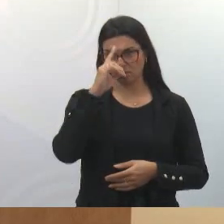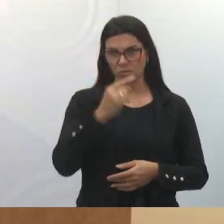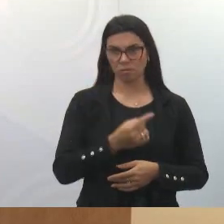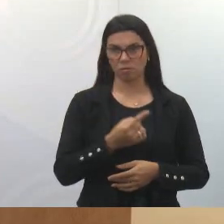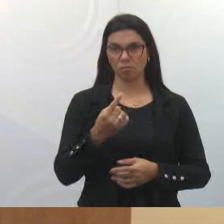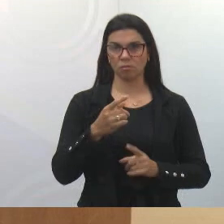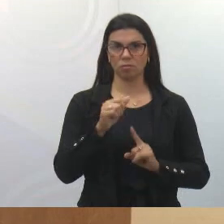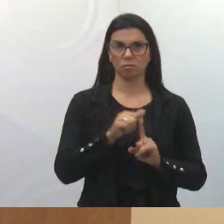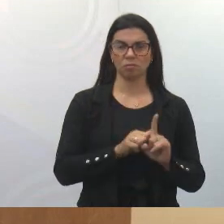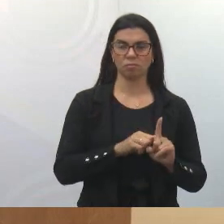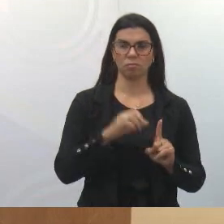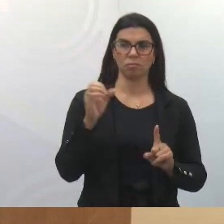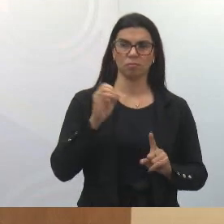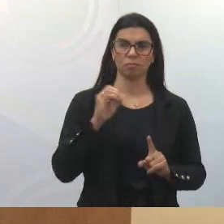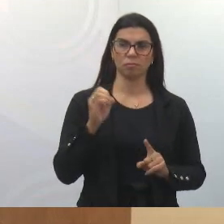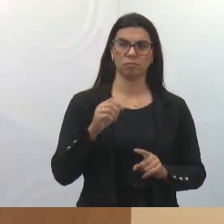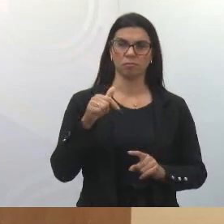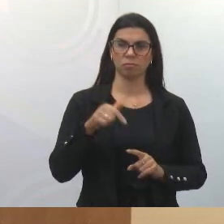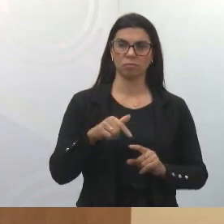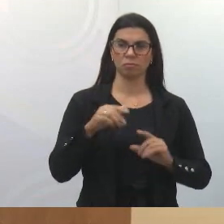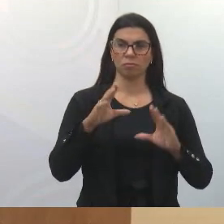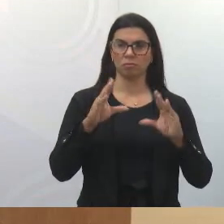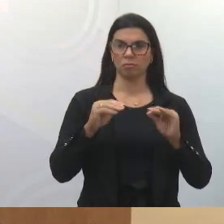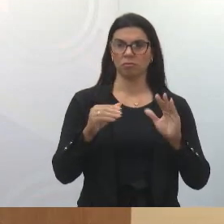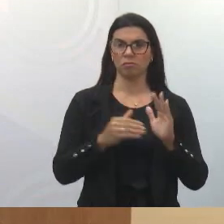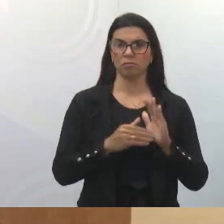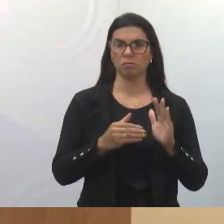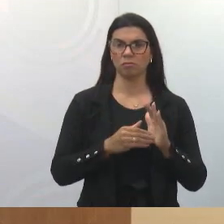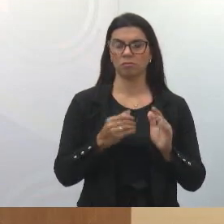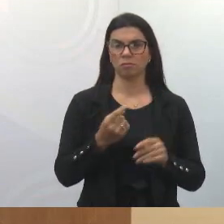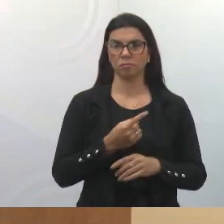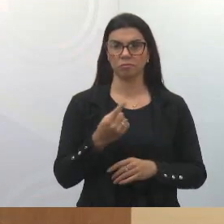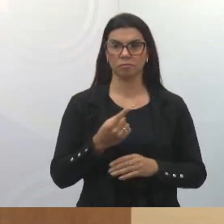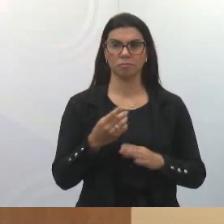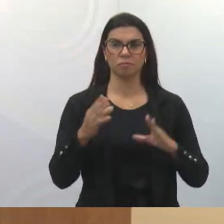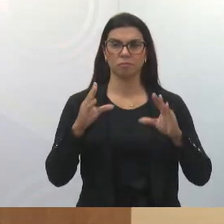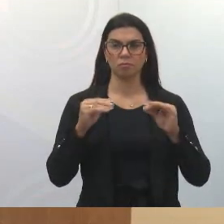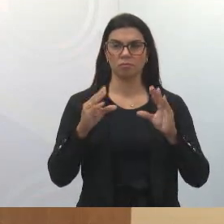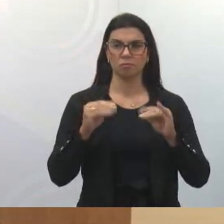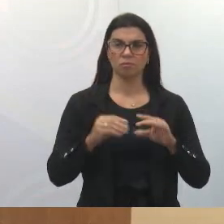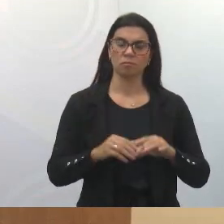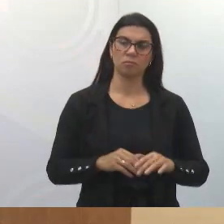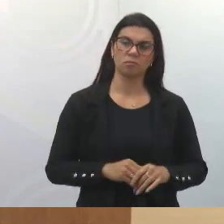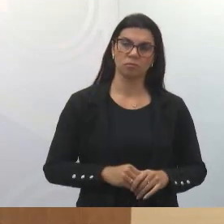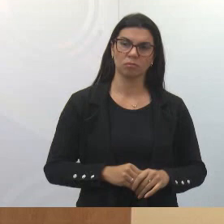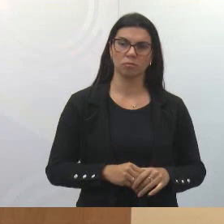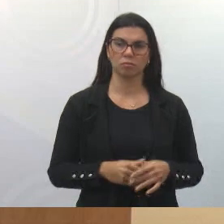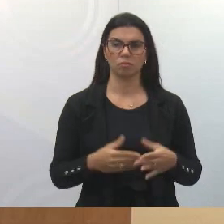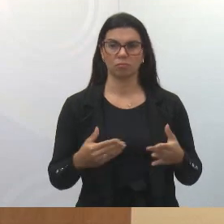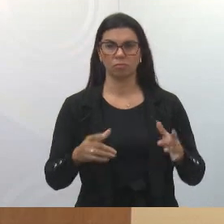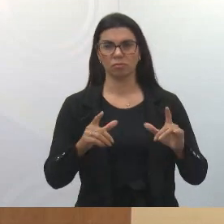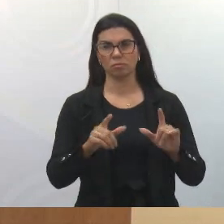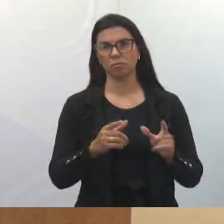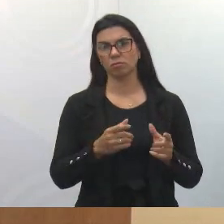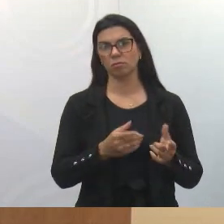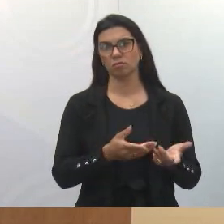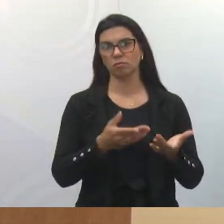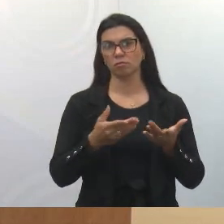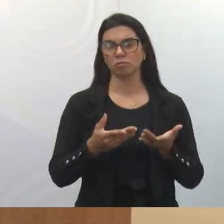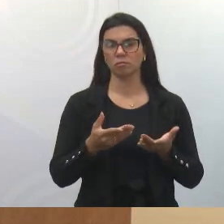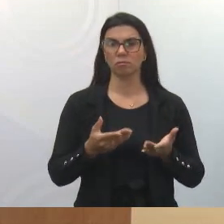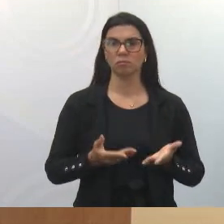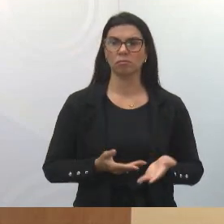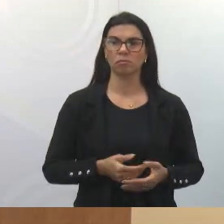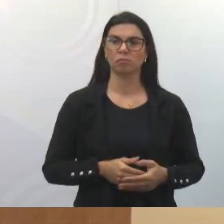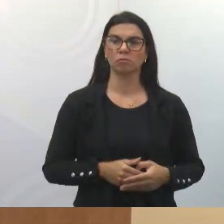outubro, das 19h às 23 horas, no Espaço Lessix. Então, fica, olha, o convite para vocês verem, tá bom?